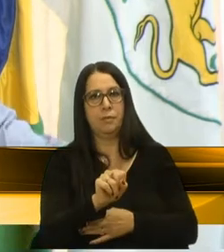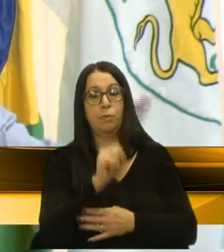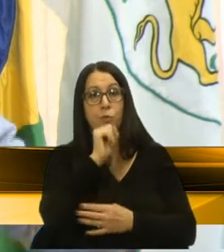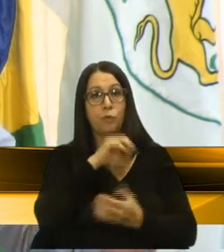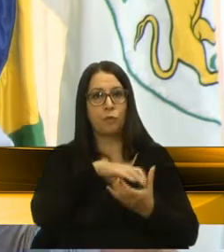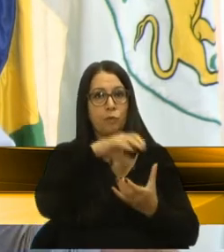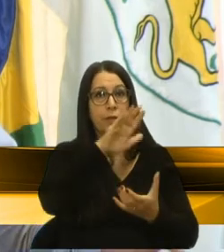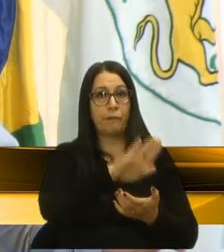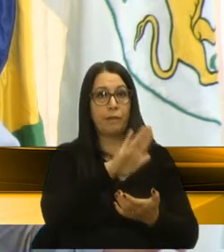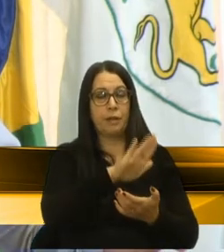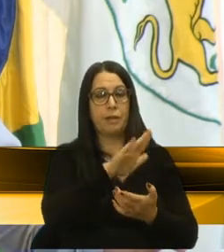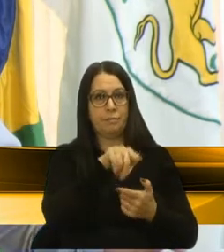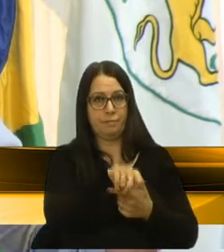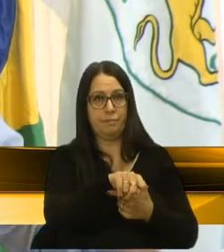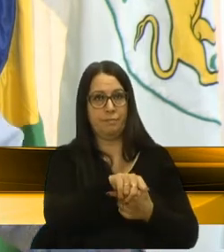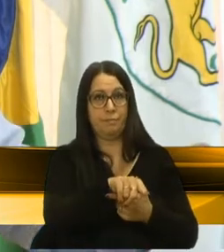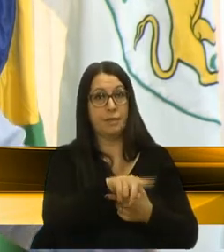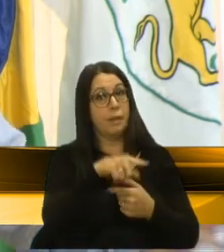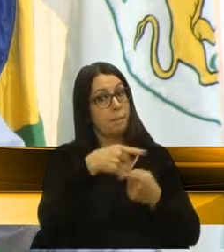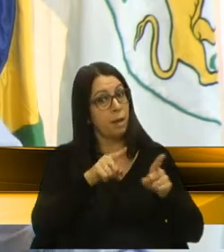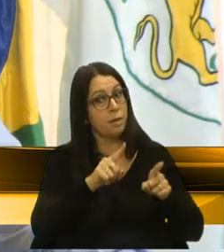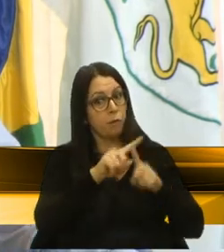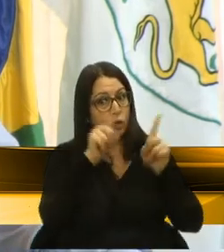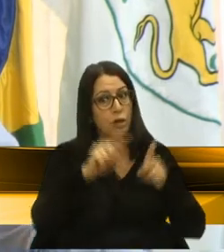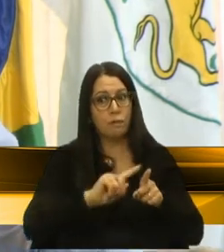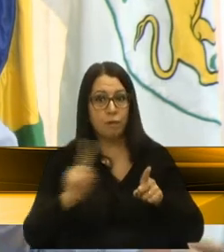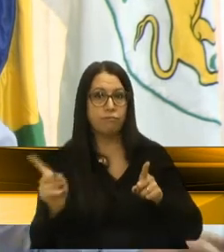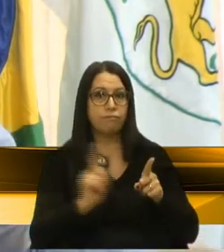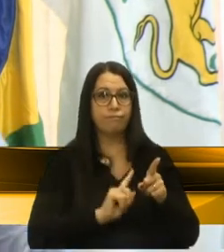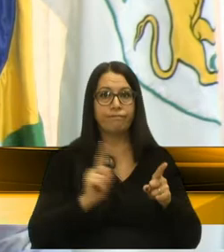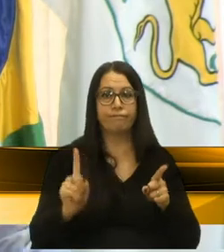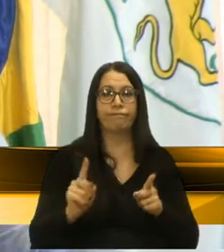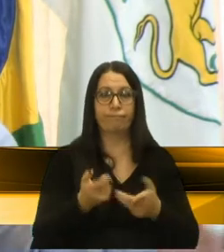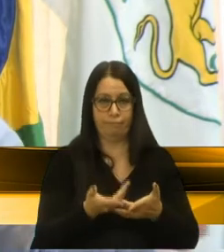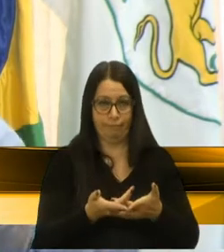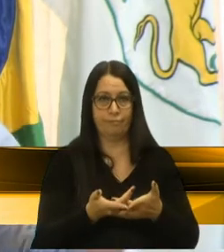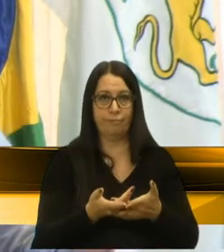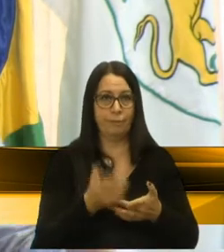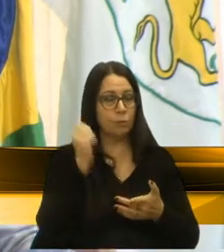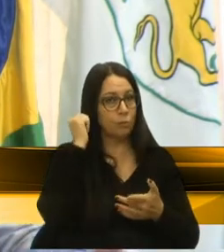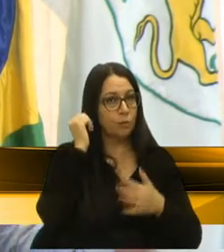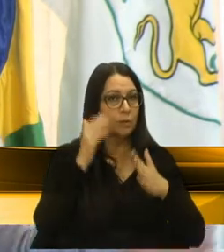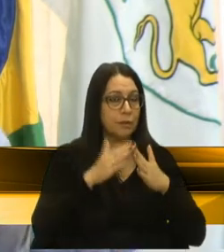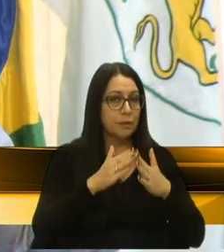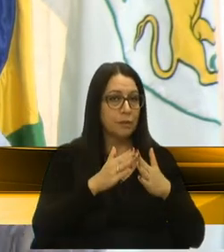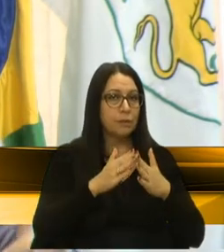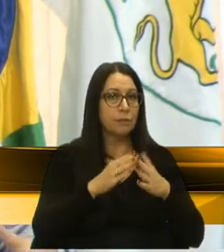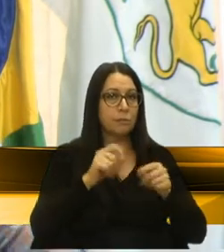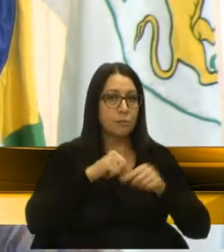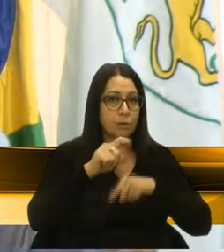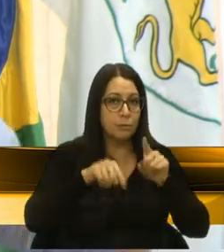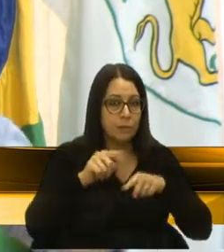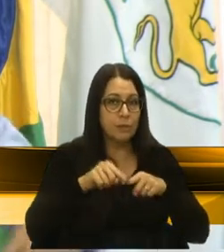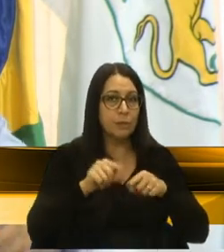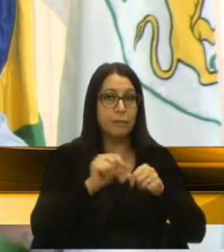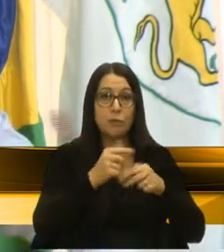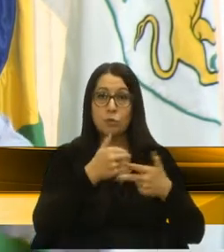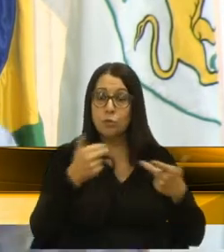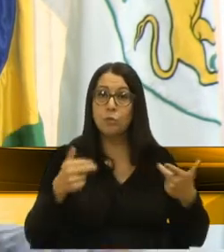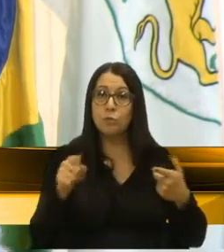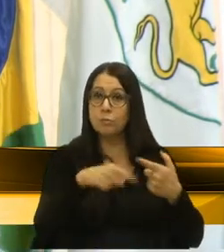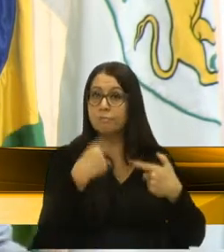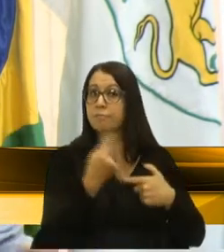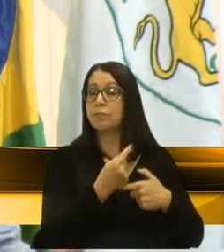permanecendo nas casas-lares, mas os funcionários, eles saem para dormir nas suas casas, para ir no mercado, para fazer tudo aquilo que